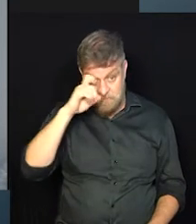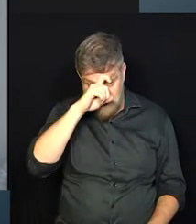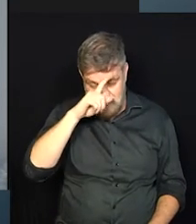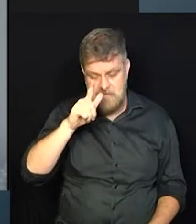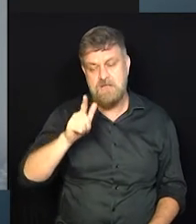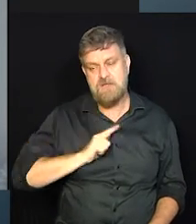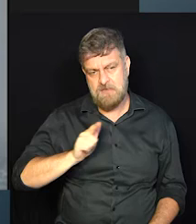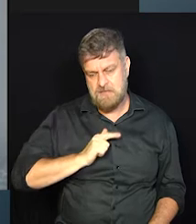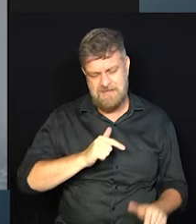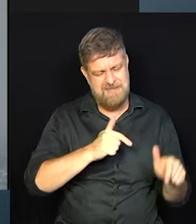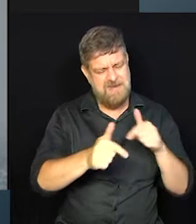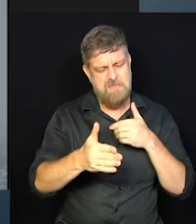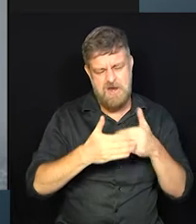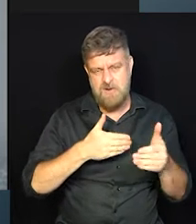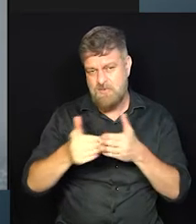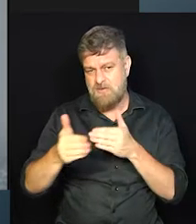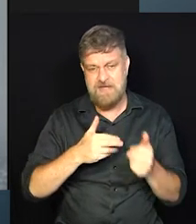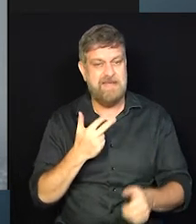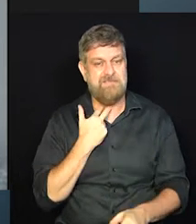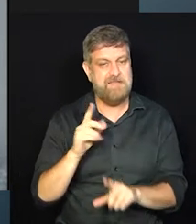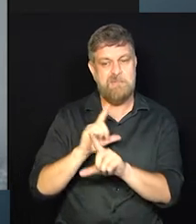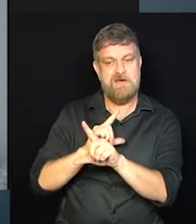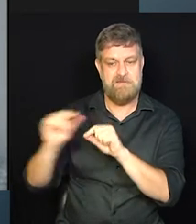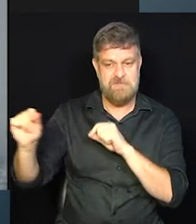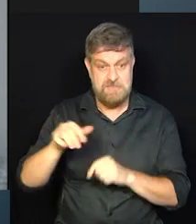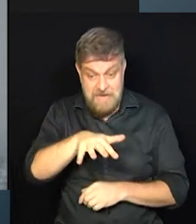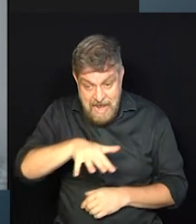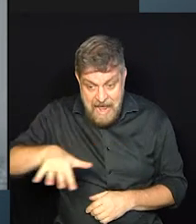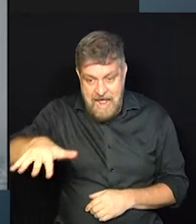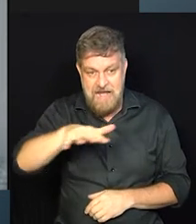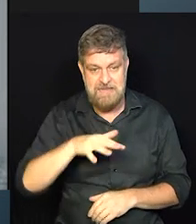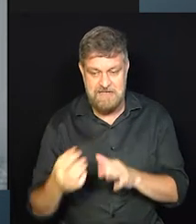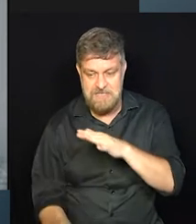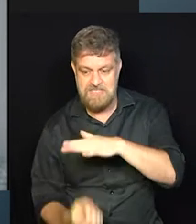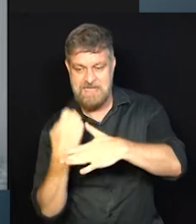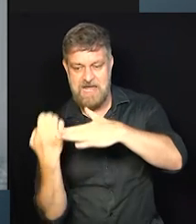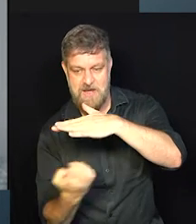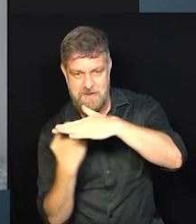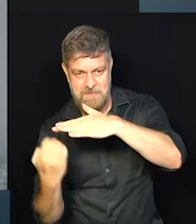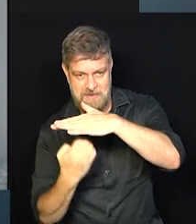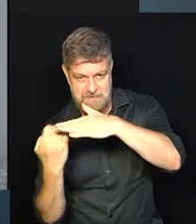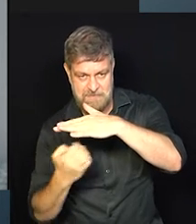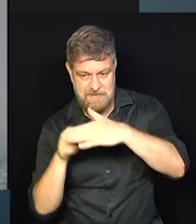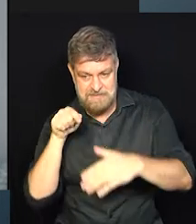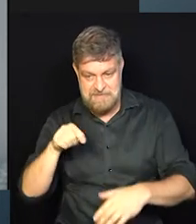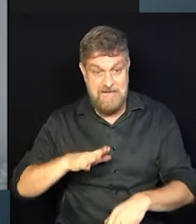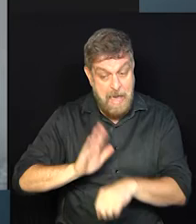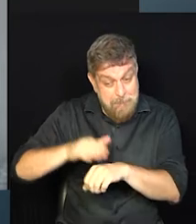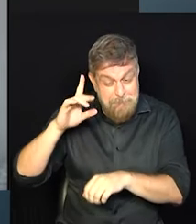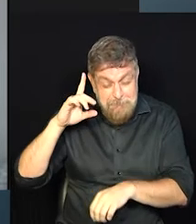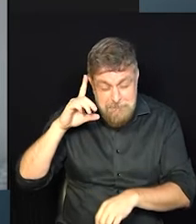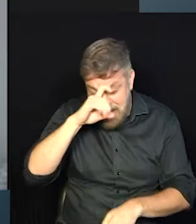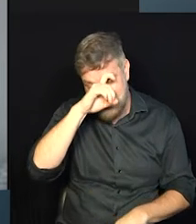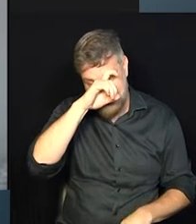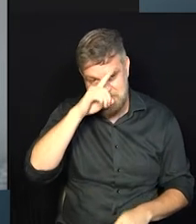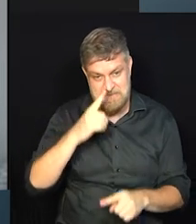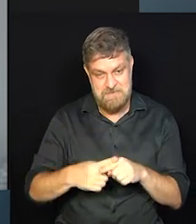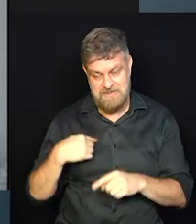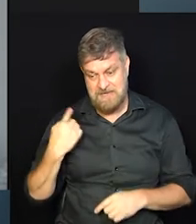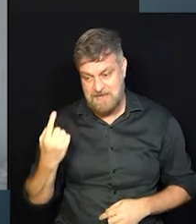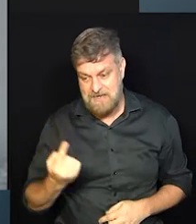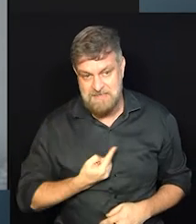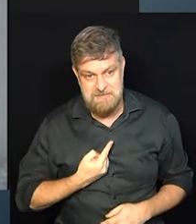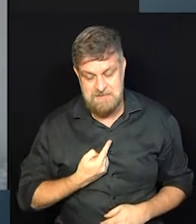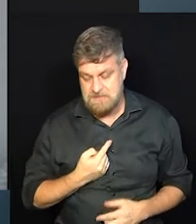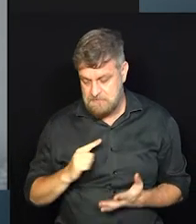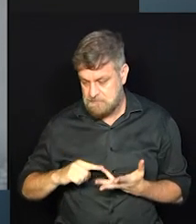qualquer lugar. Não tem jeito, não tem como fugir. No mundo empreendedor, não é diferente. Eu acho que é mais difícil ainda, né? Porque a